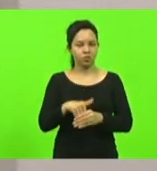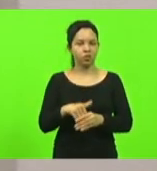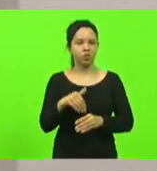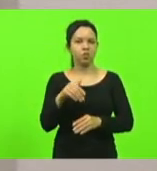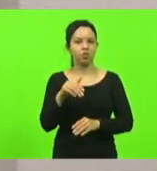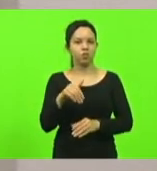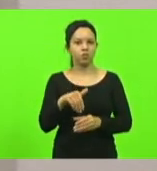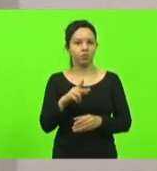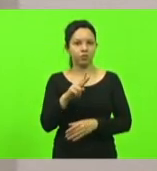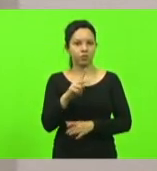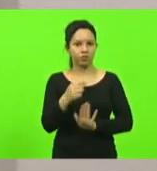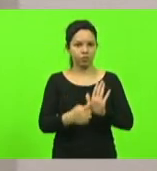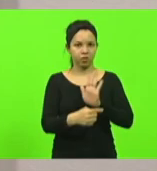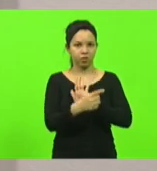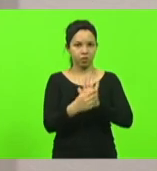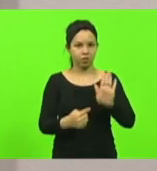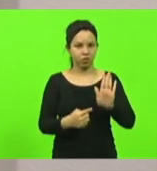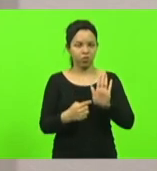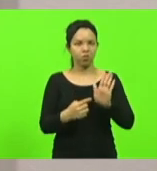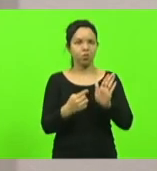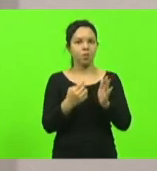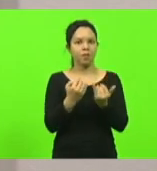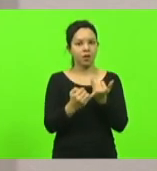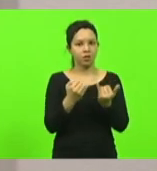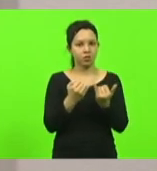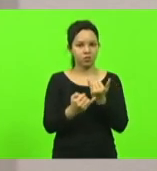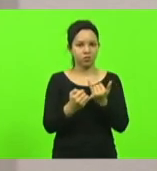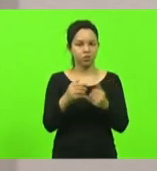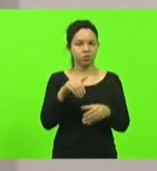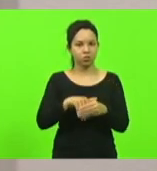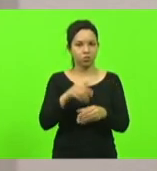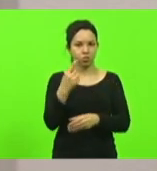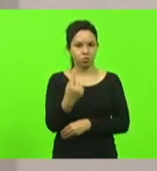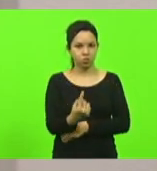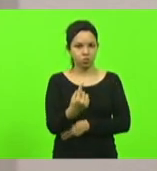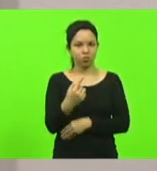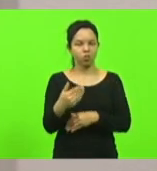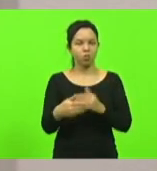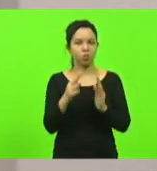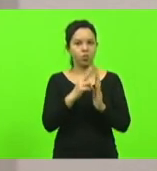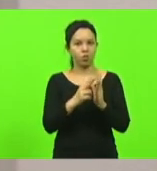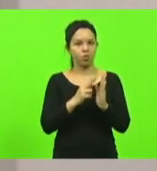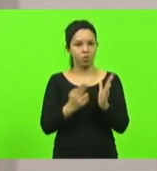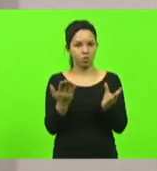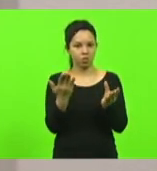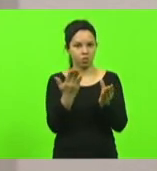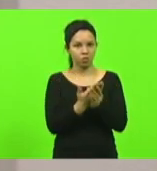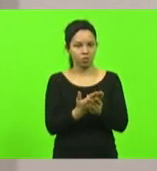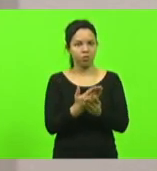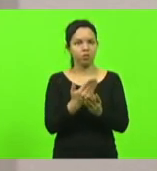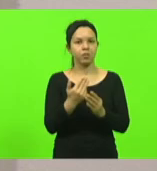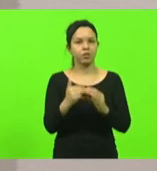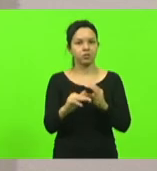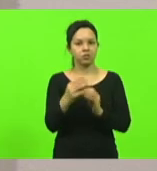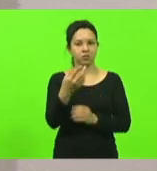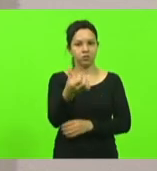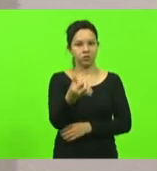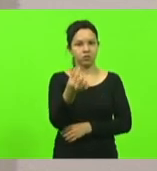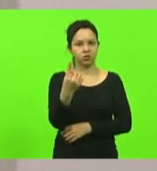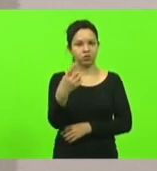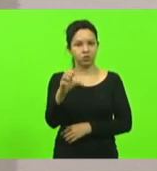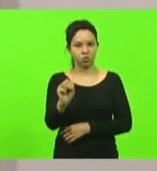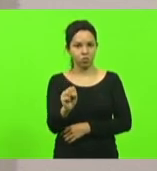parcial em turno único pelo processo nominal encaminhado pela mensagem nº 618, barra 2021,